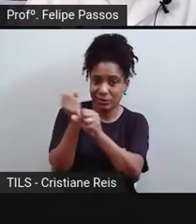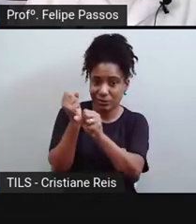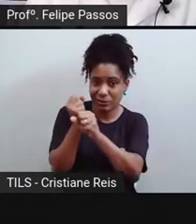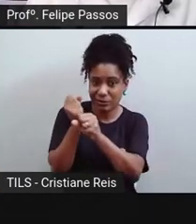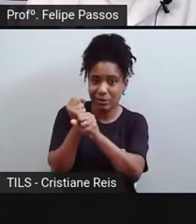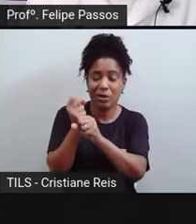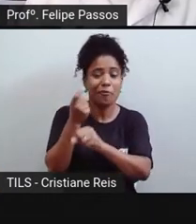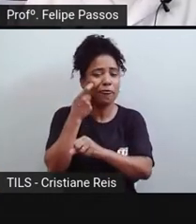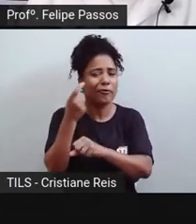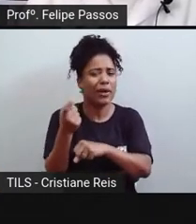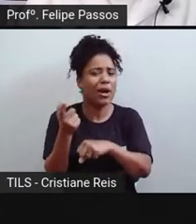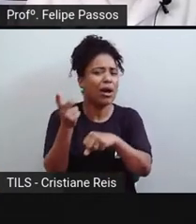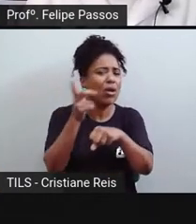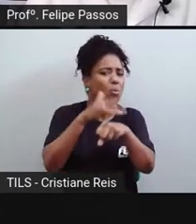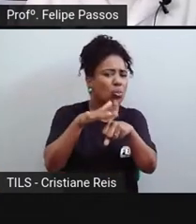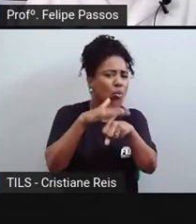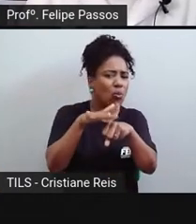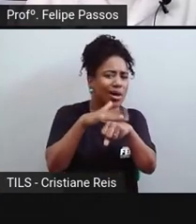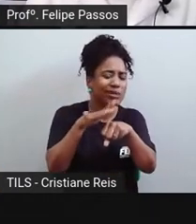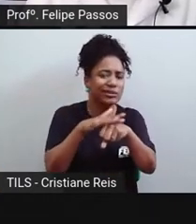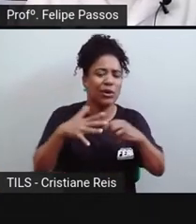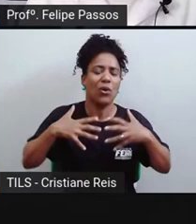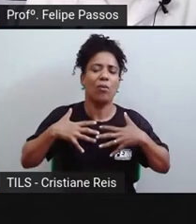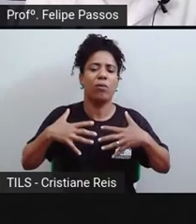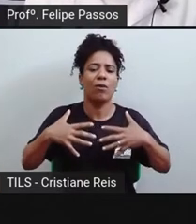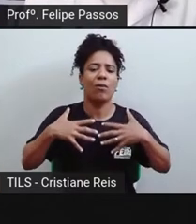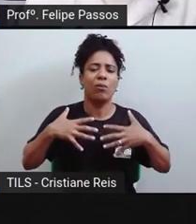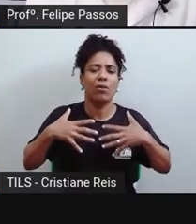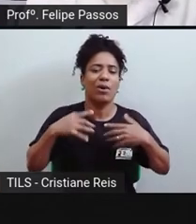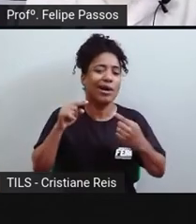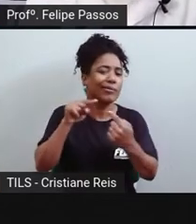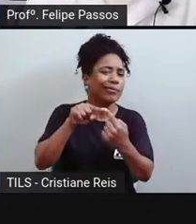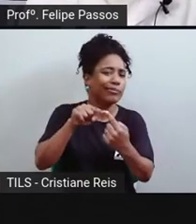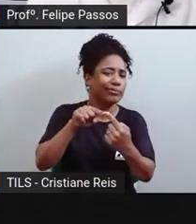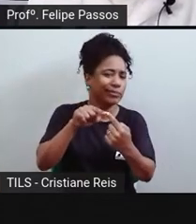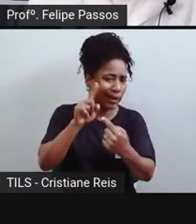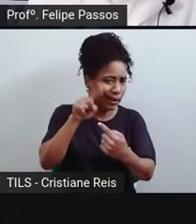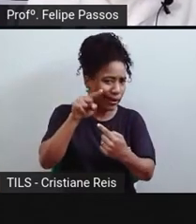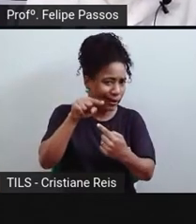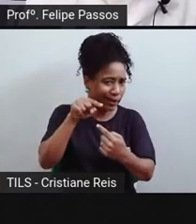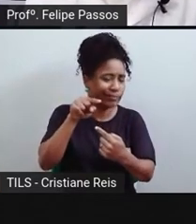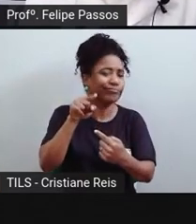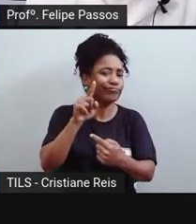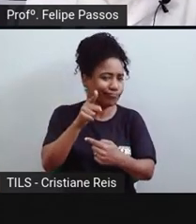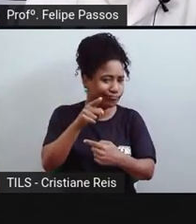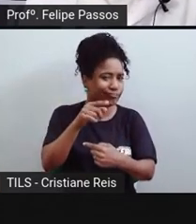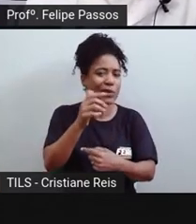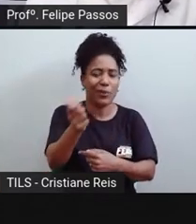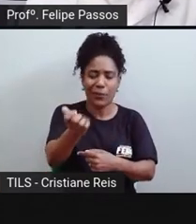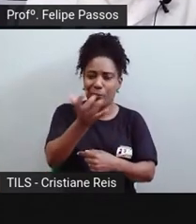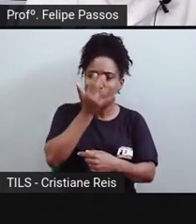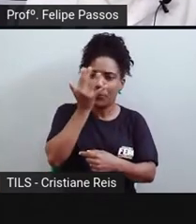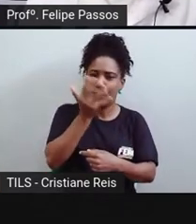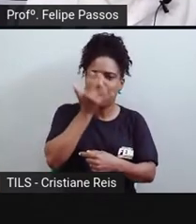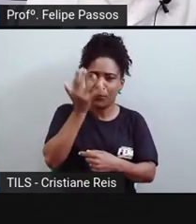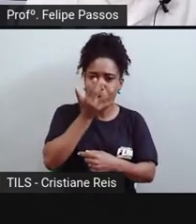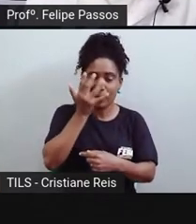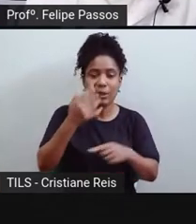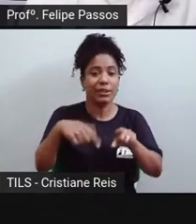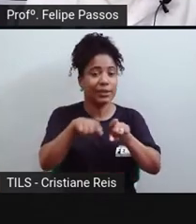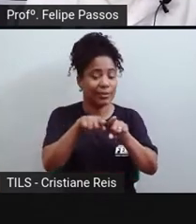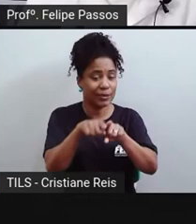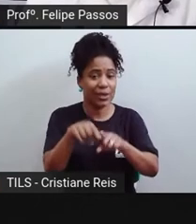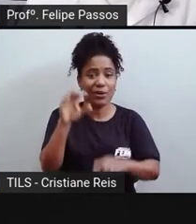de doenças está relacionada à poluição. E a OMS está sempre alertando aí, né? E ela divulgou